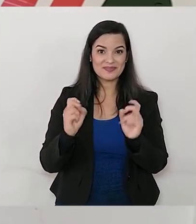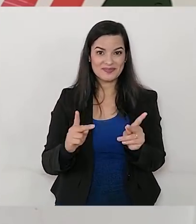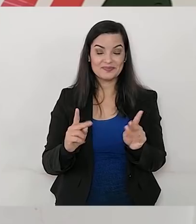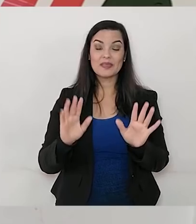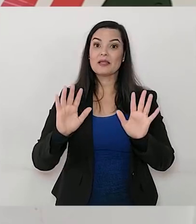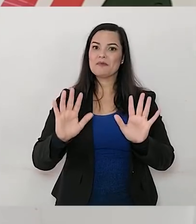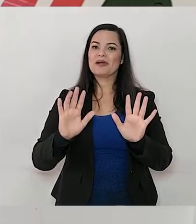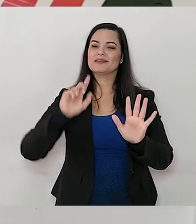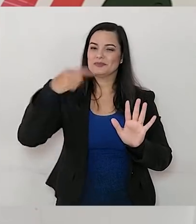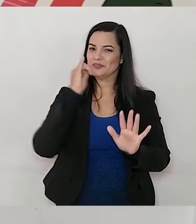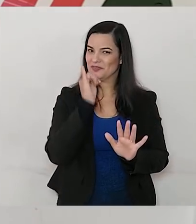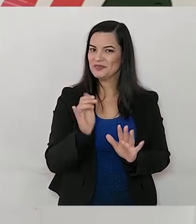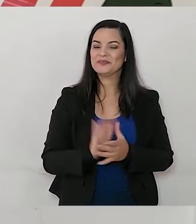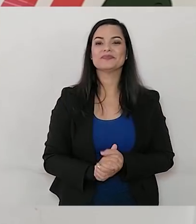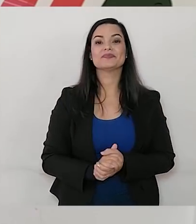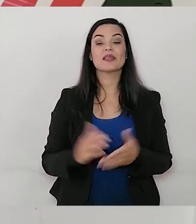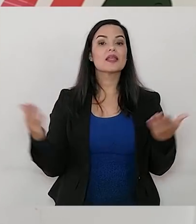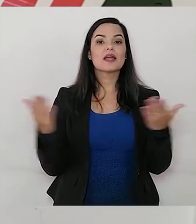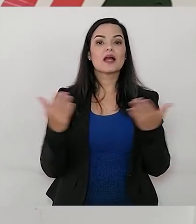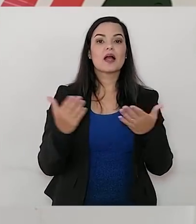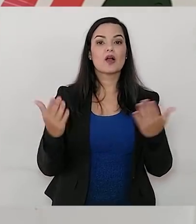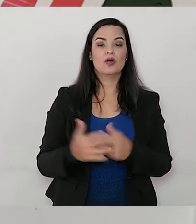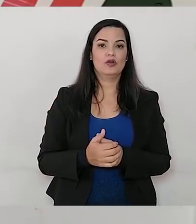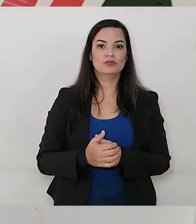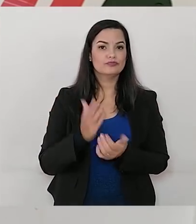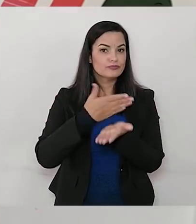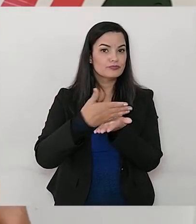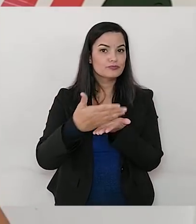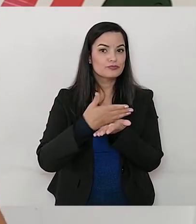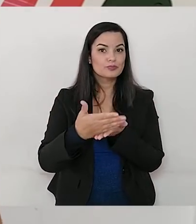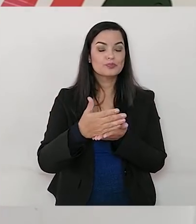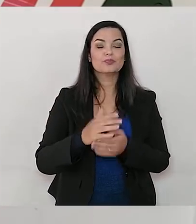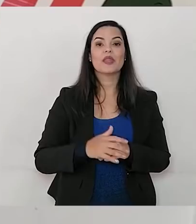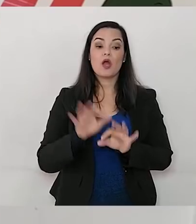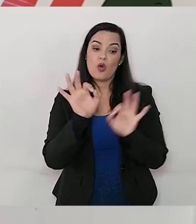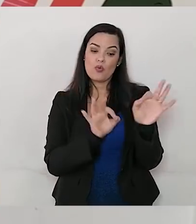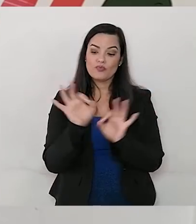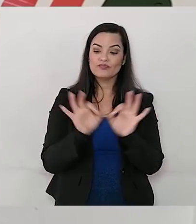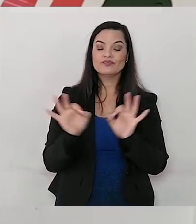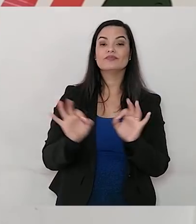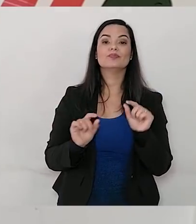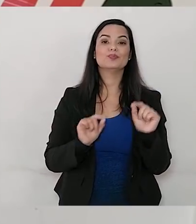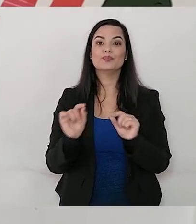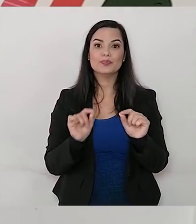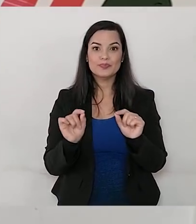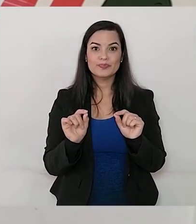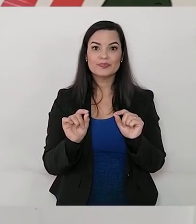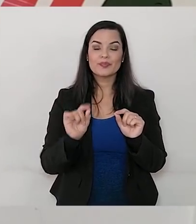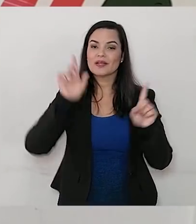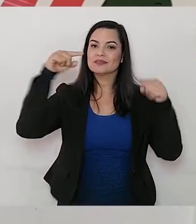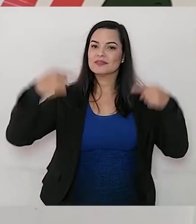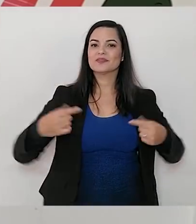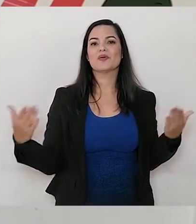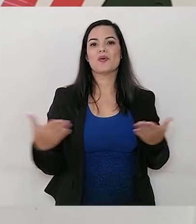mas isso eu conto já, já. Então, agora, vamos já começar a nos organizarmos aí com relação